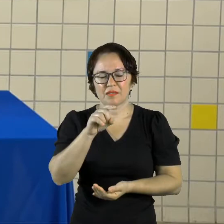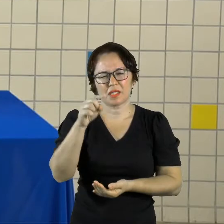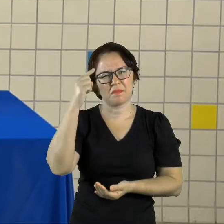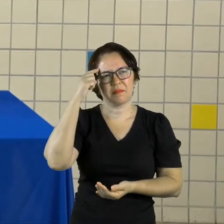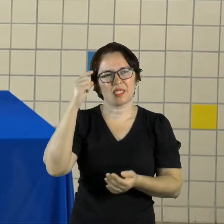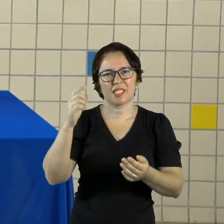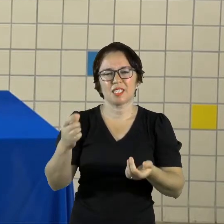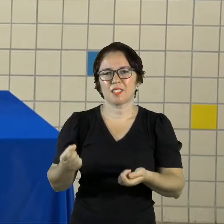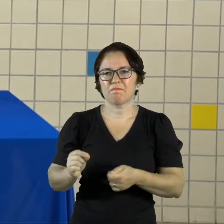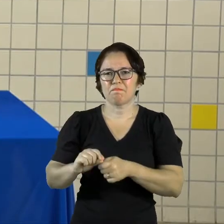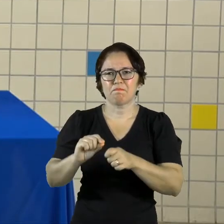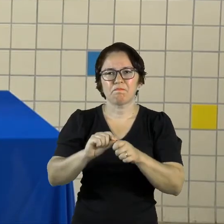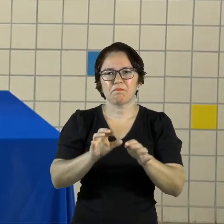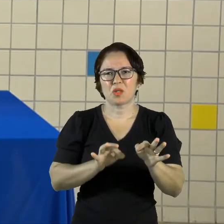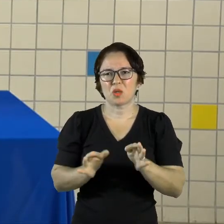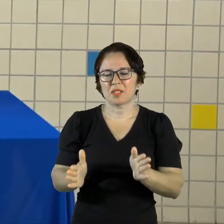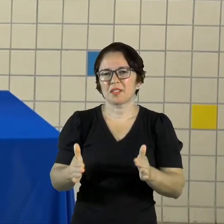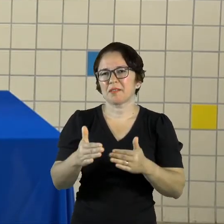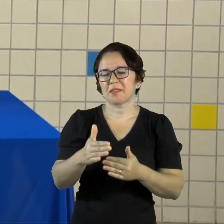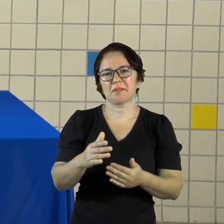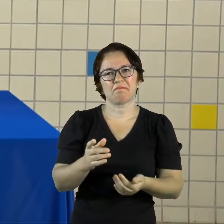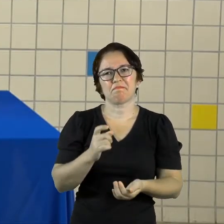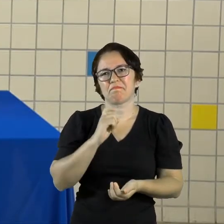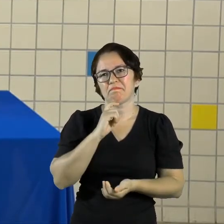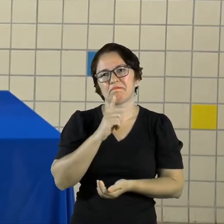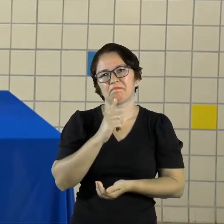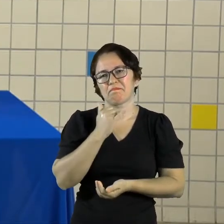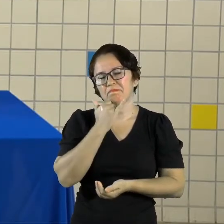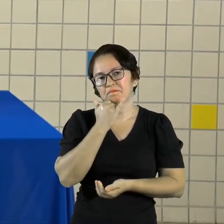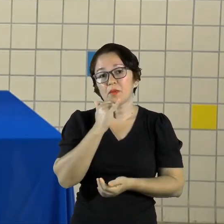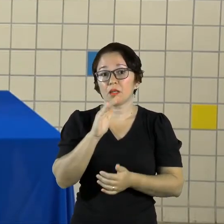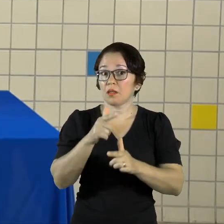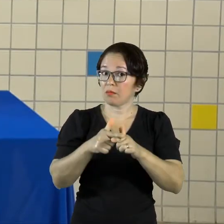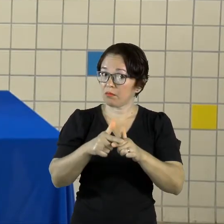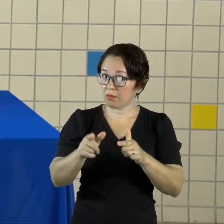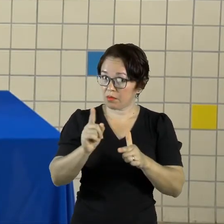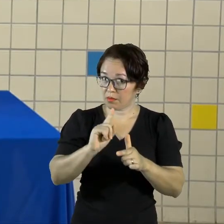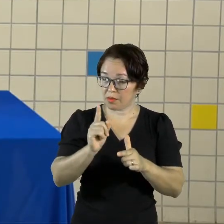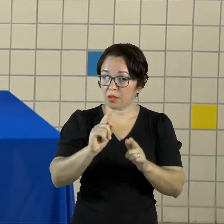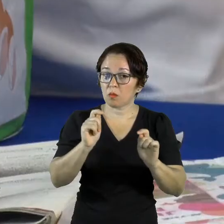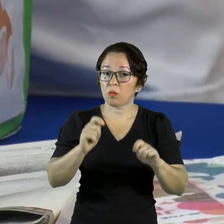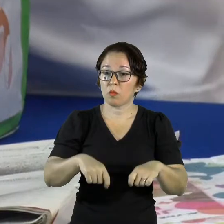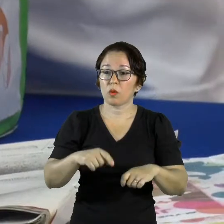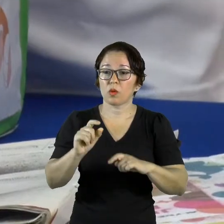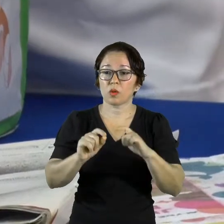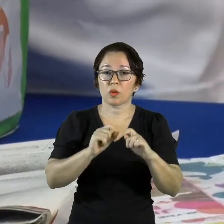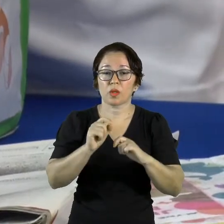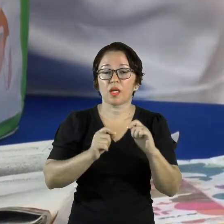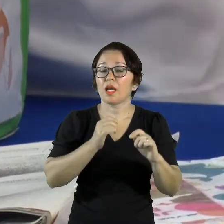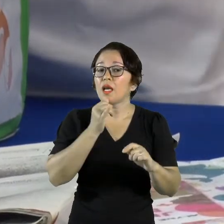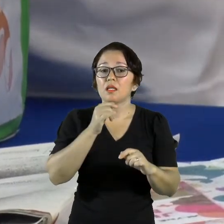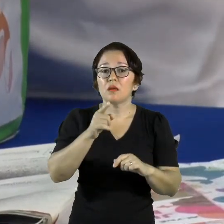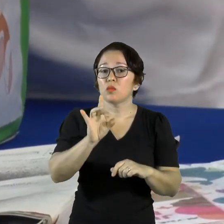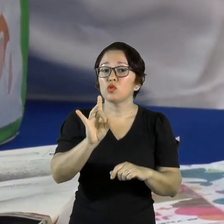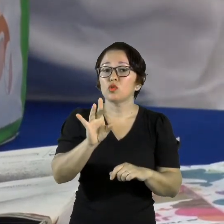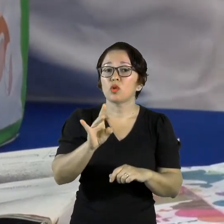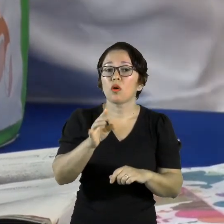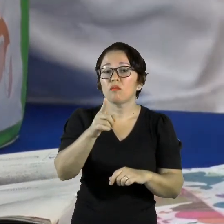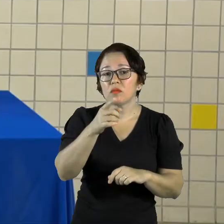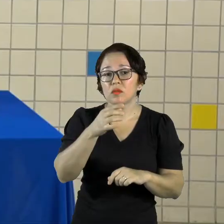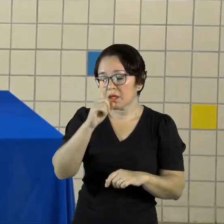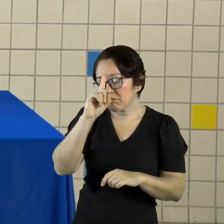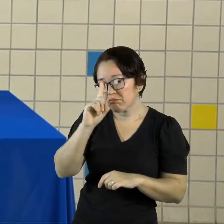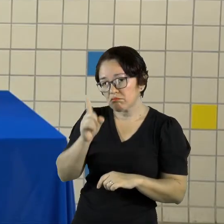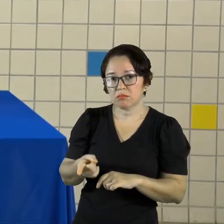um dado Não tem problema A brincadeira também é bem válida Com comando de voz Como